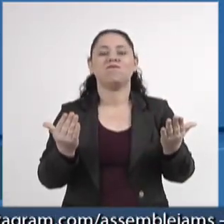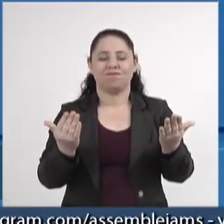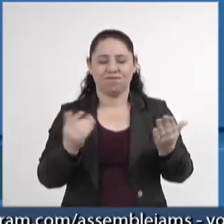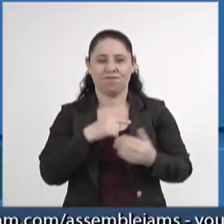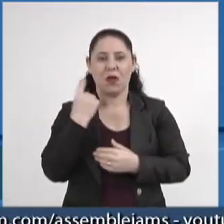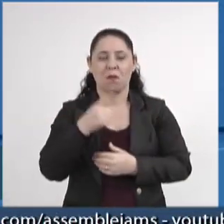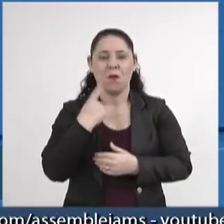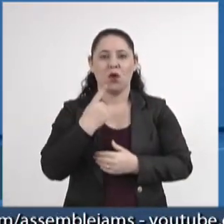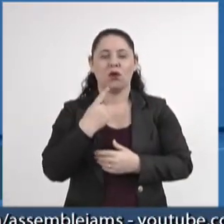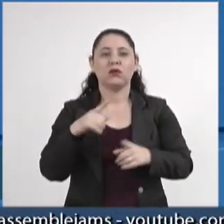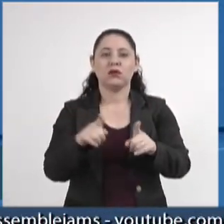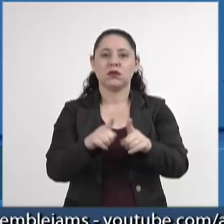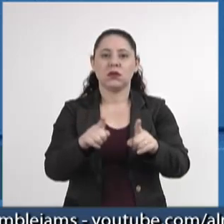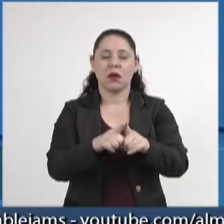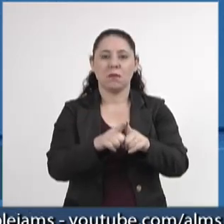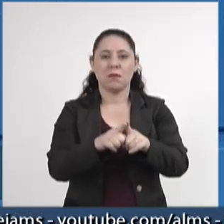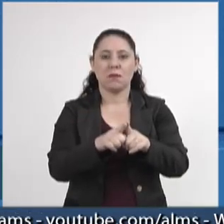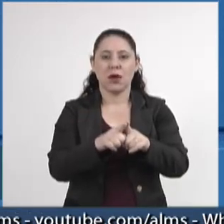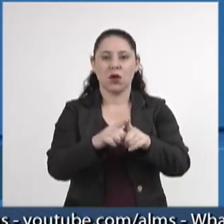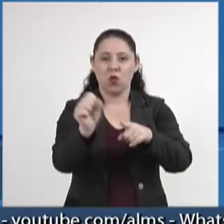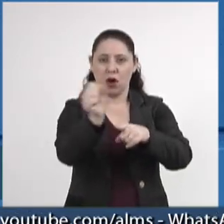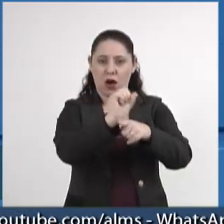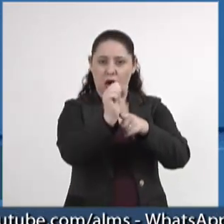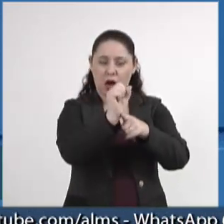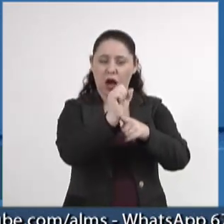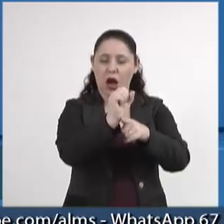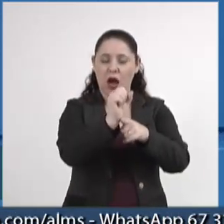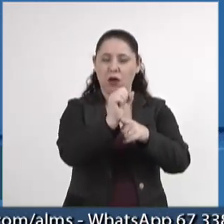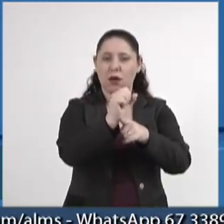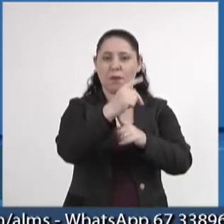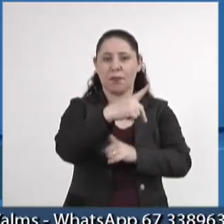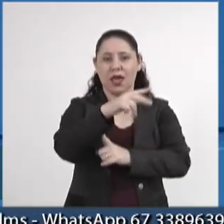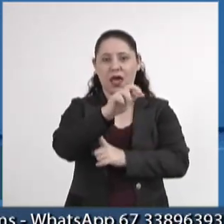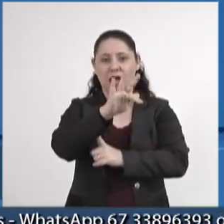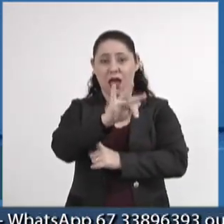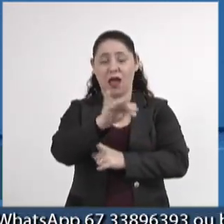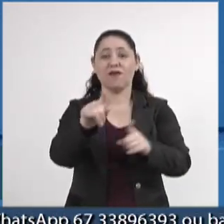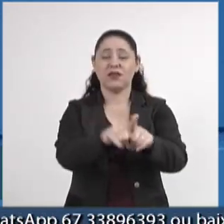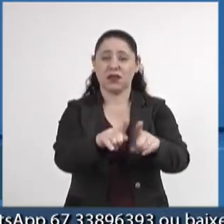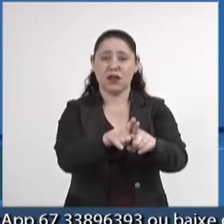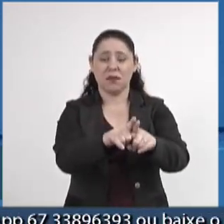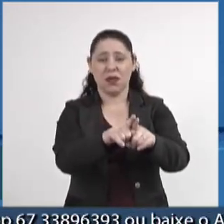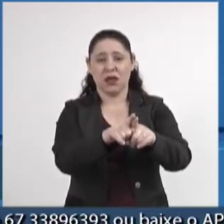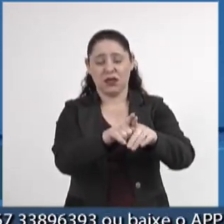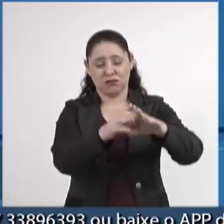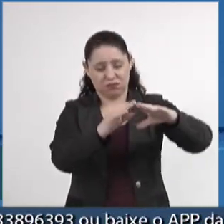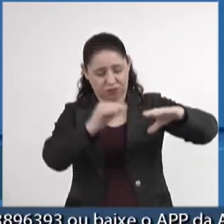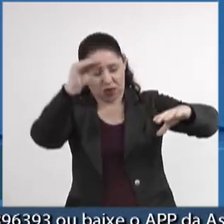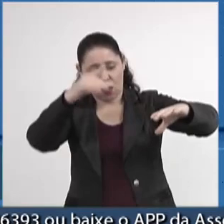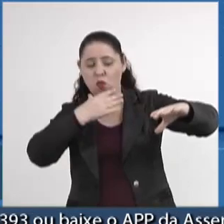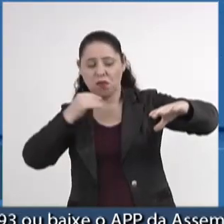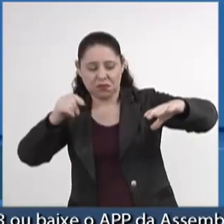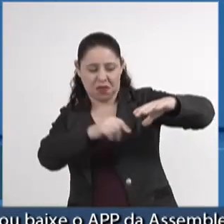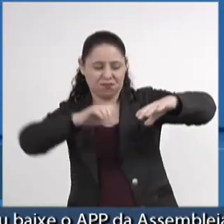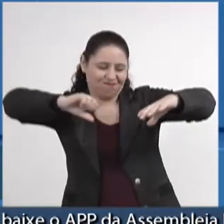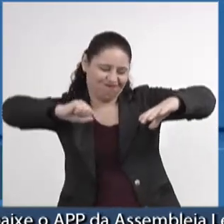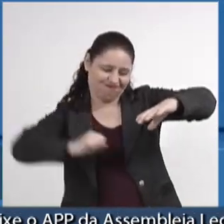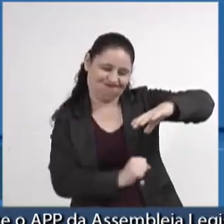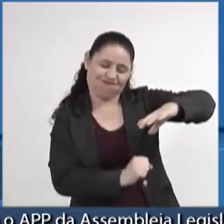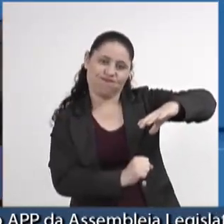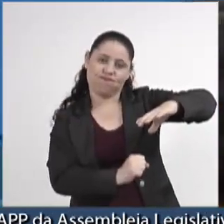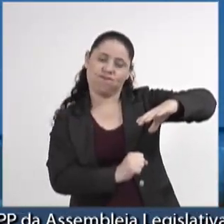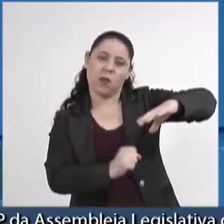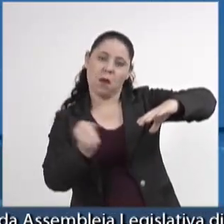morreu asfixiado no porta-mala de um carro da Polícia Rodoviária Federal. Pois é, nós vamos quantas vezes